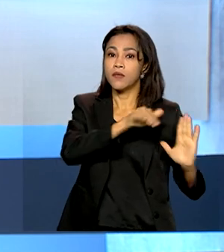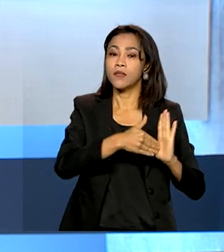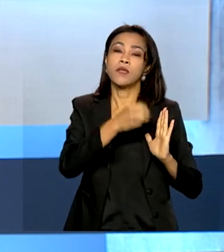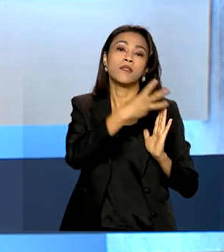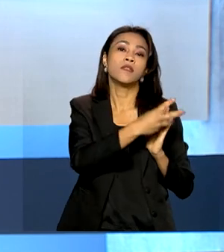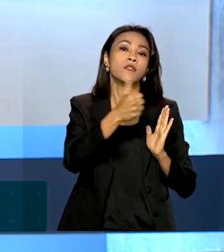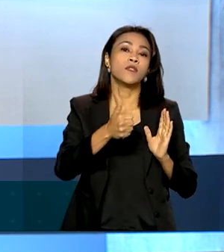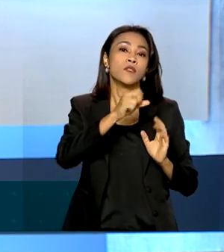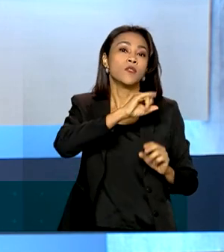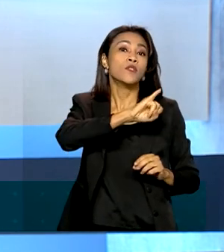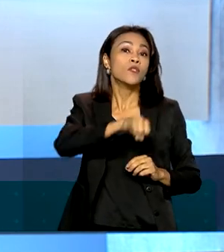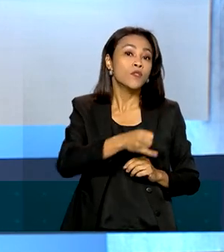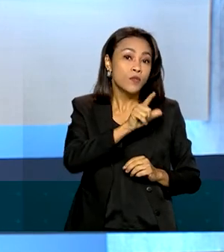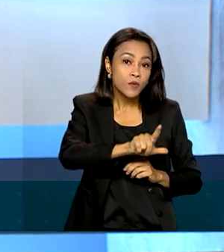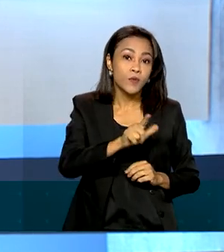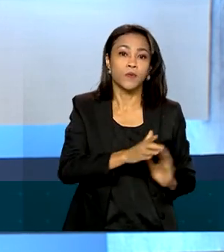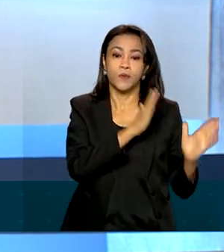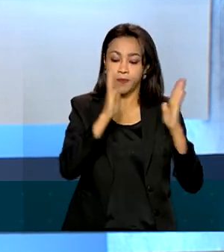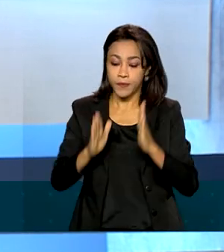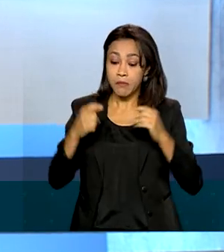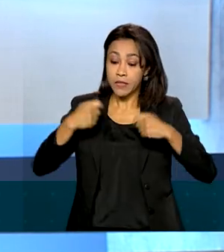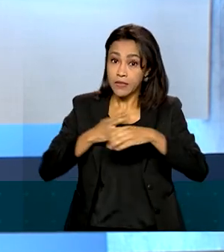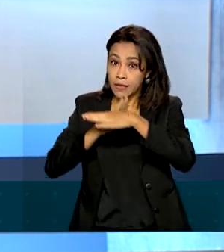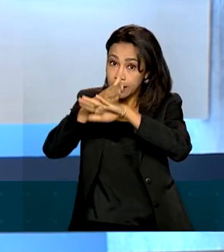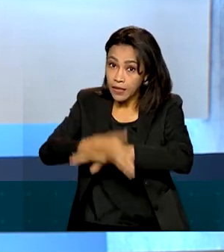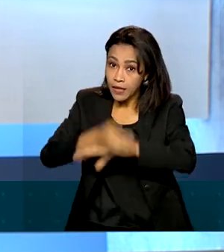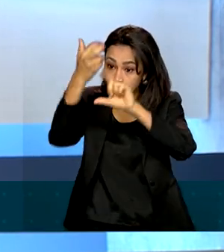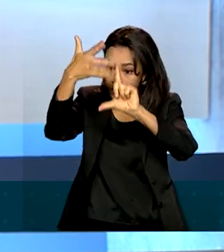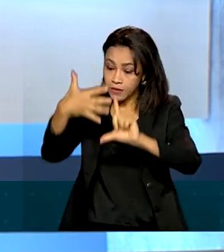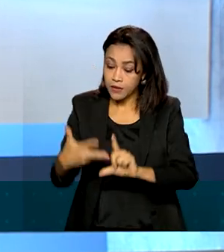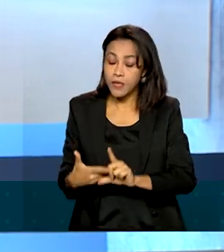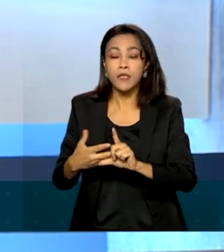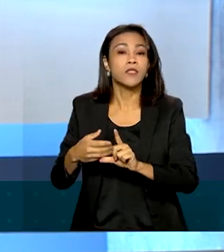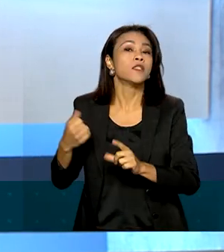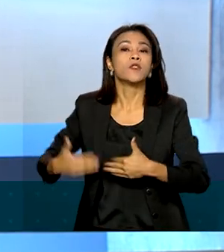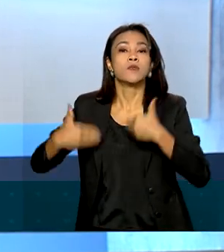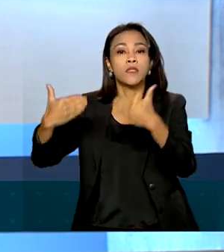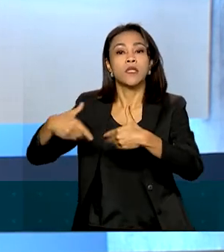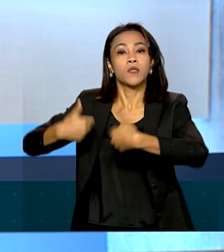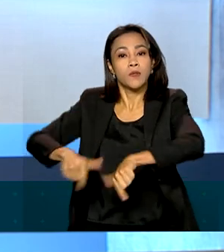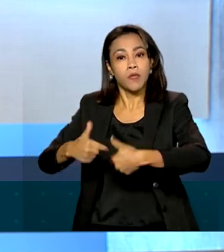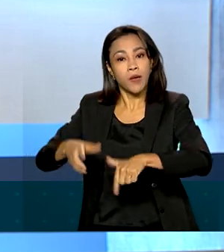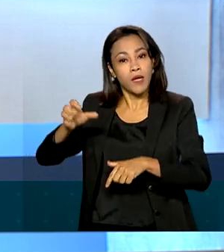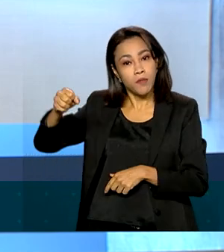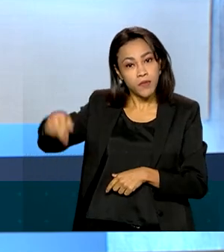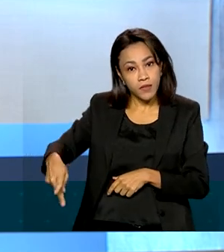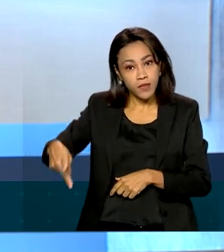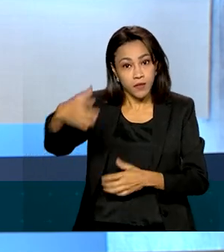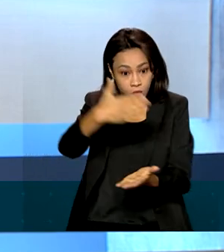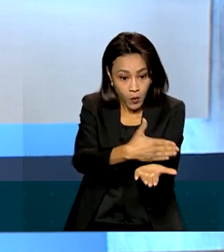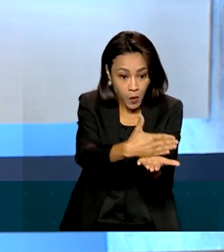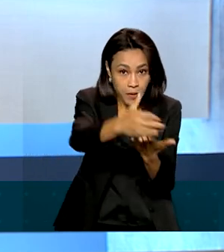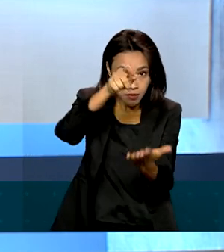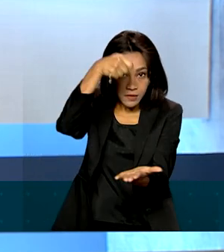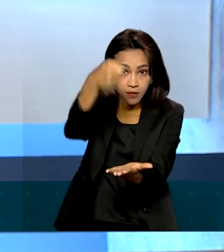O cadastramento deve ser feito pelo site do Ministério do Trabalho e Previdência. O auxílio começa a ser pago a partir de amanhã.